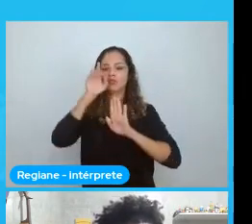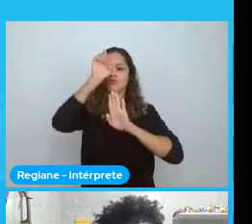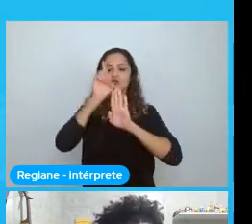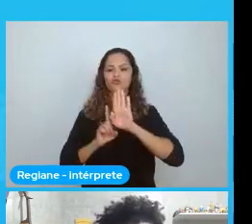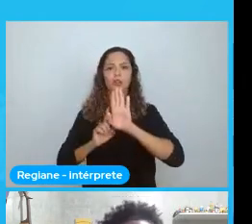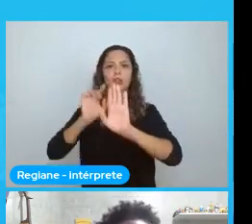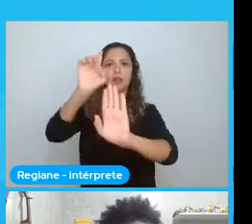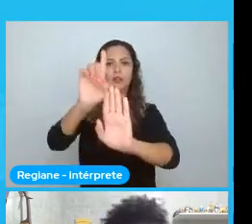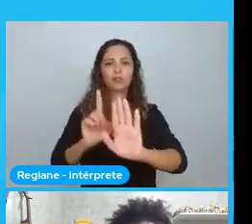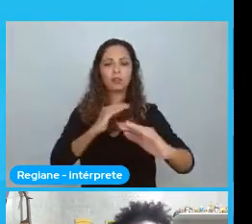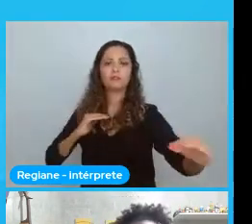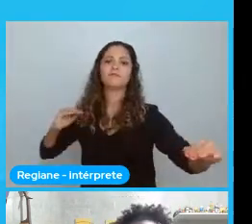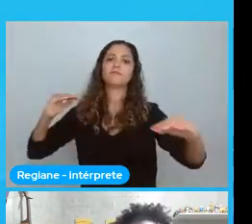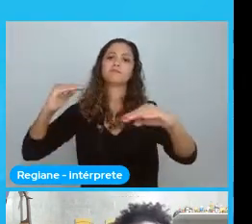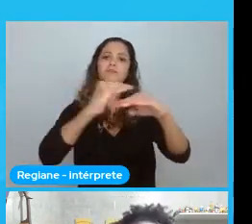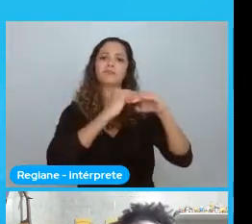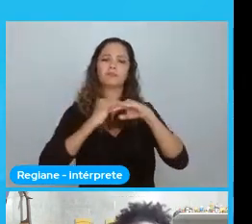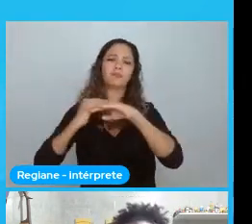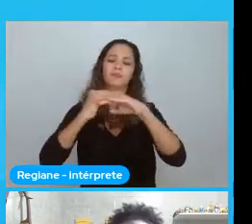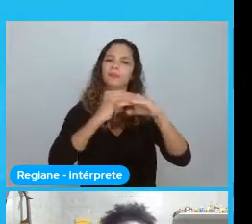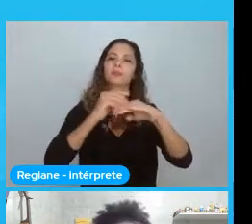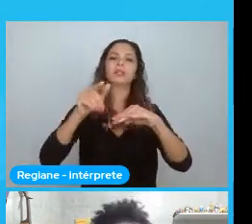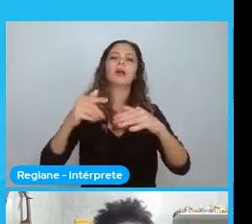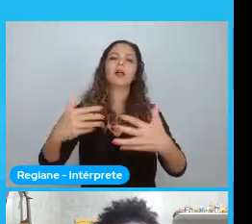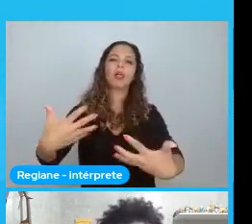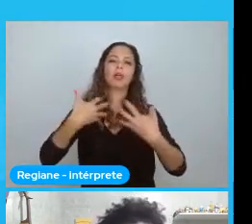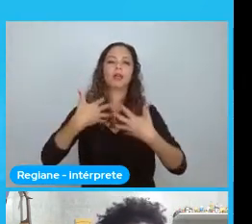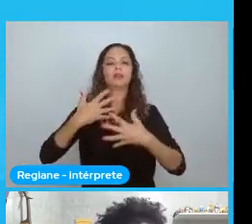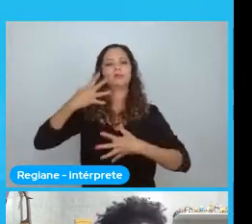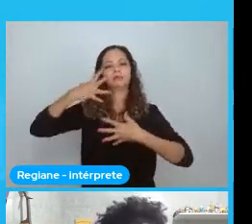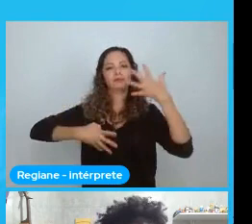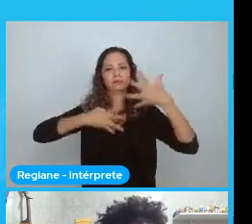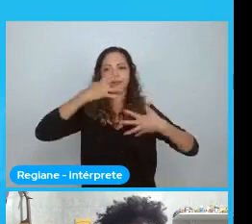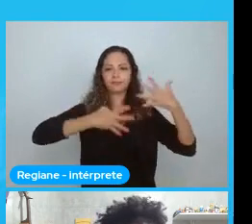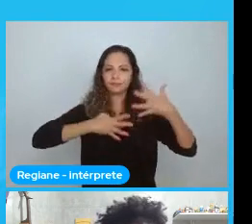E aí. Sobretudo. As pessoas. Que fazem parte de minorias.